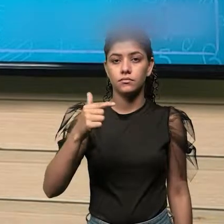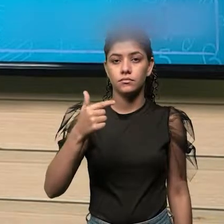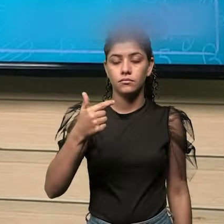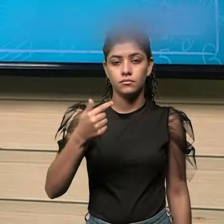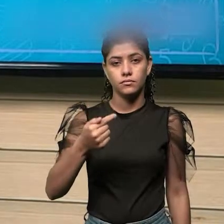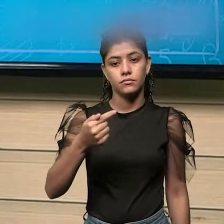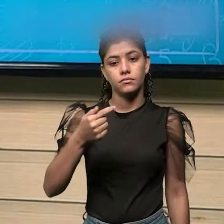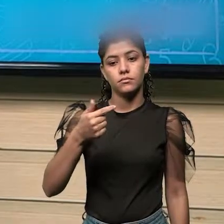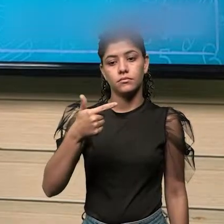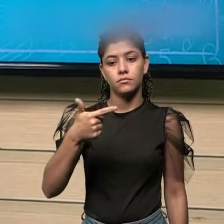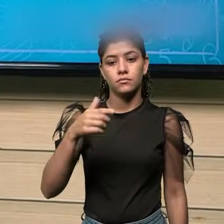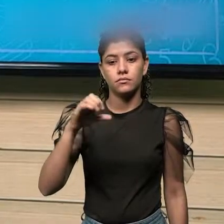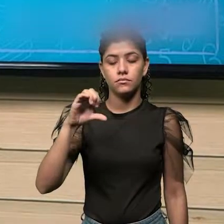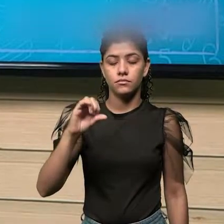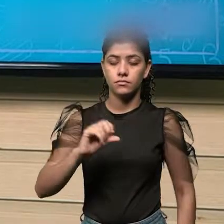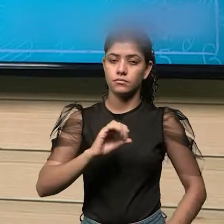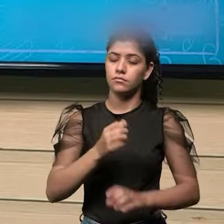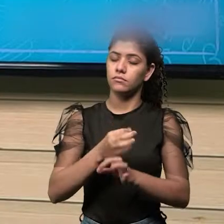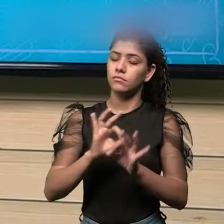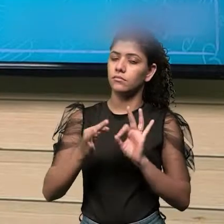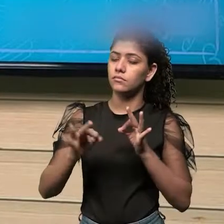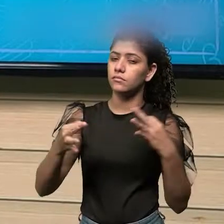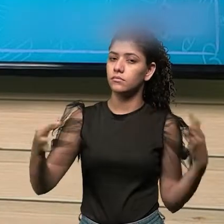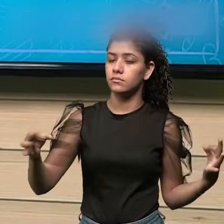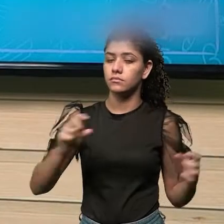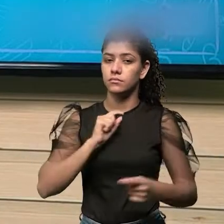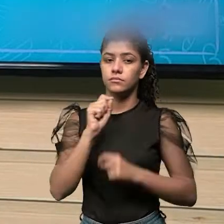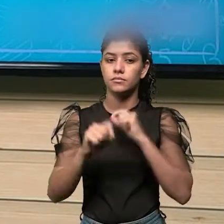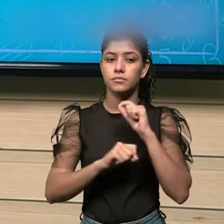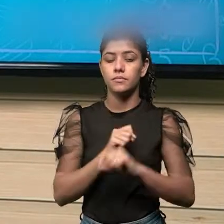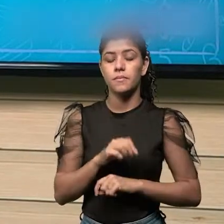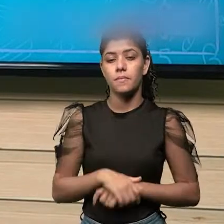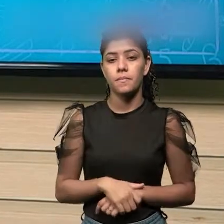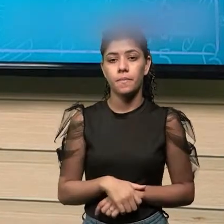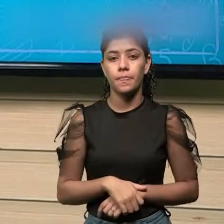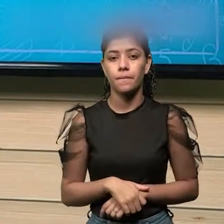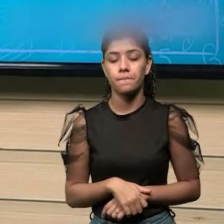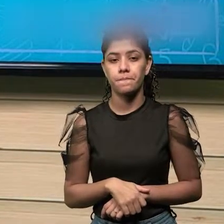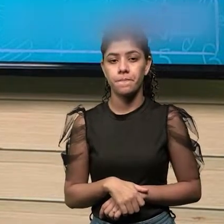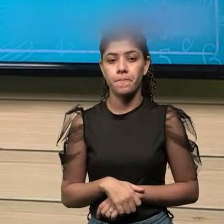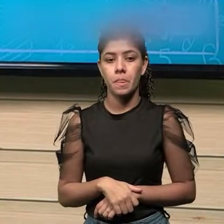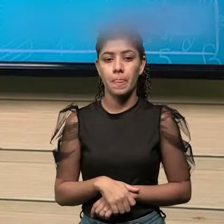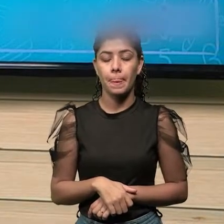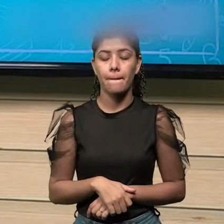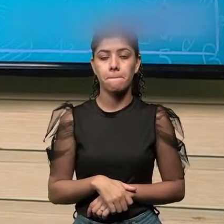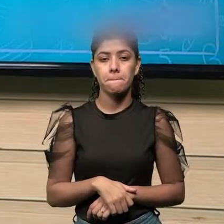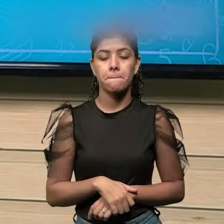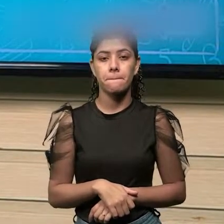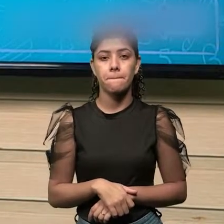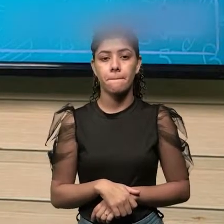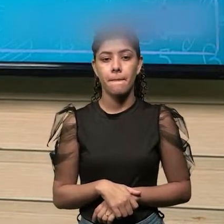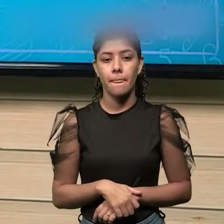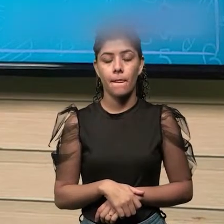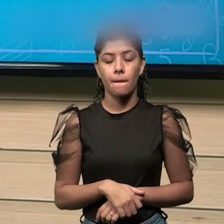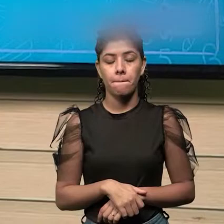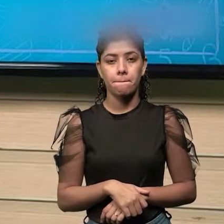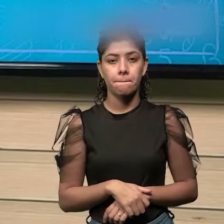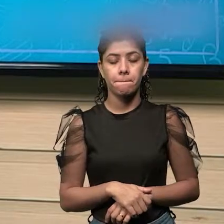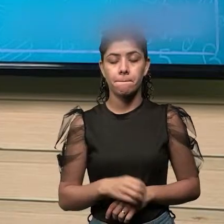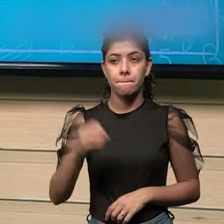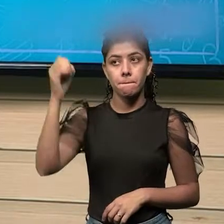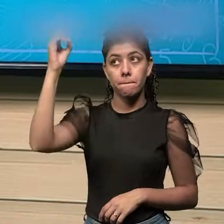é um número muito grande. E é este número, esta fração, 1 sobre este número, do que